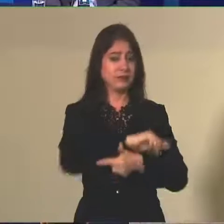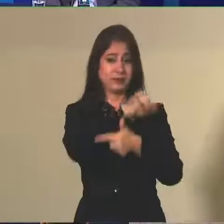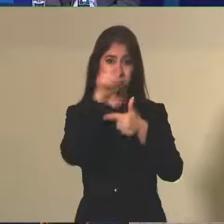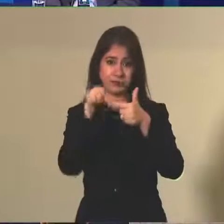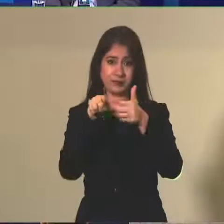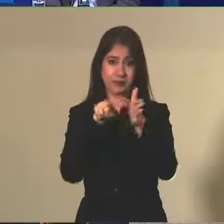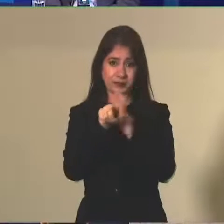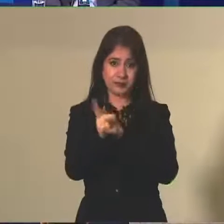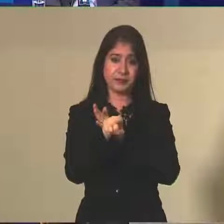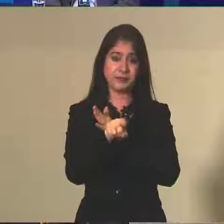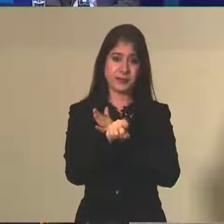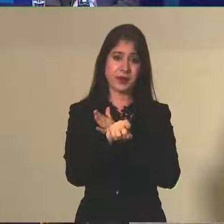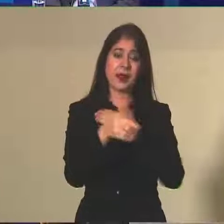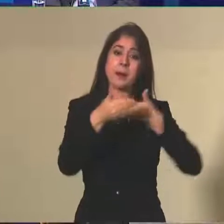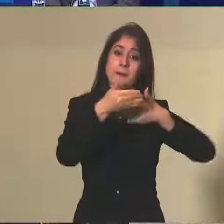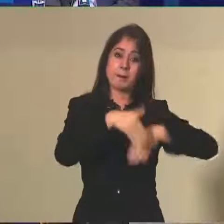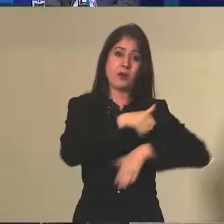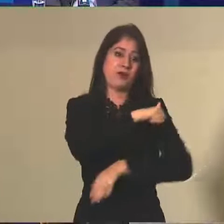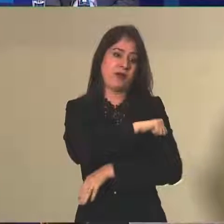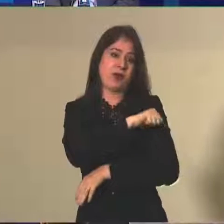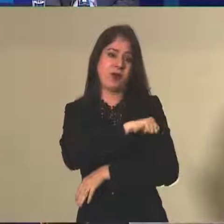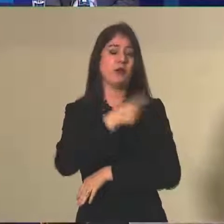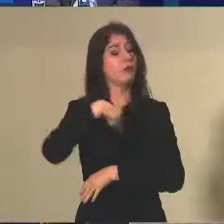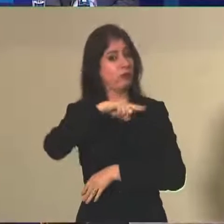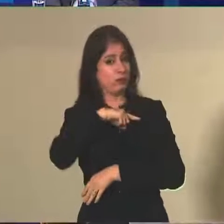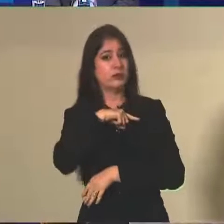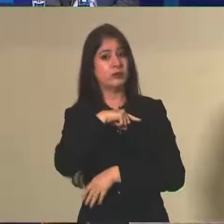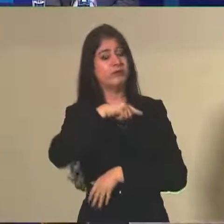sobre essa parte da reaplicação, isso está sendo avaliado?